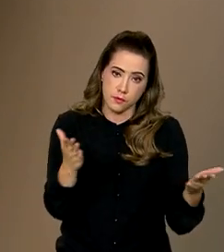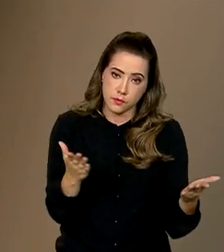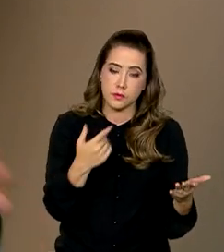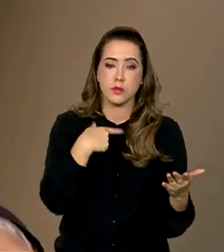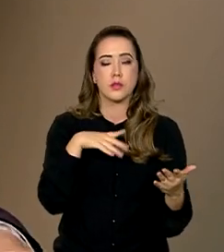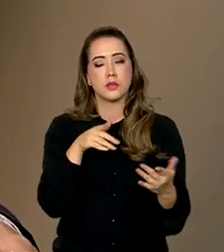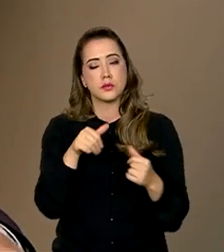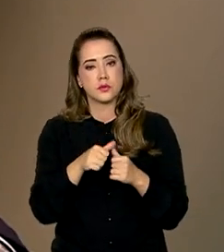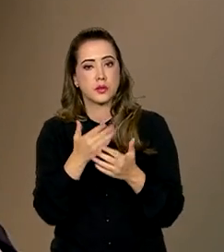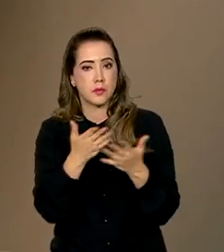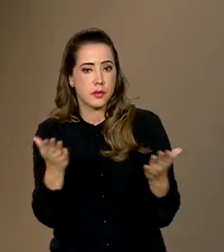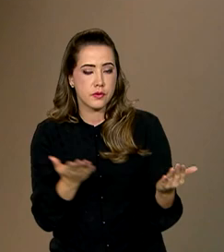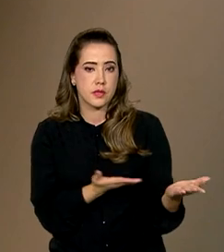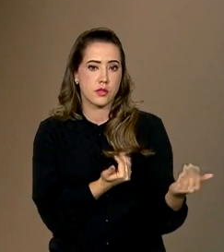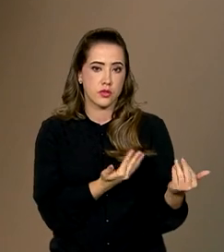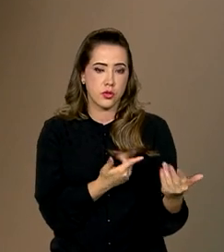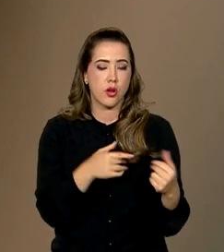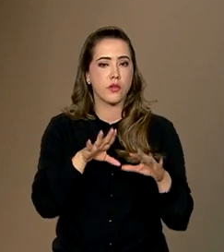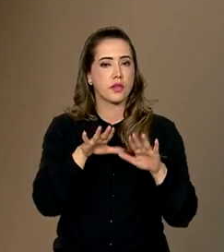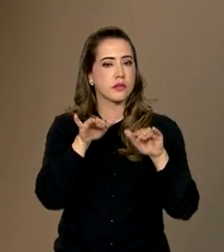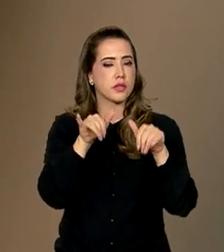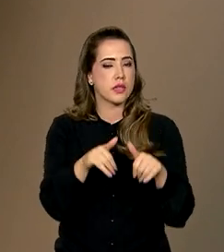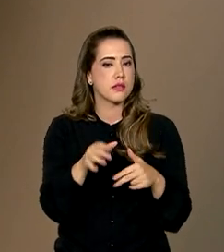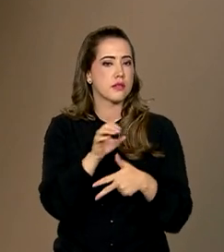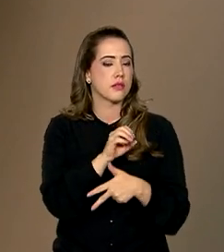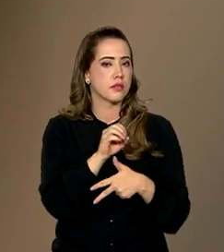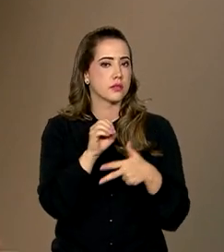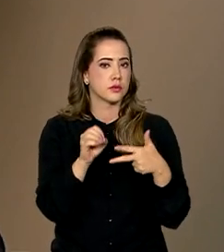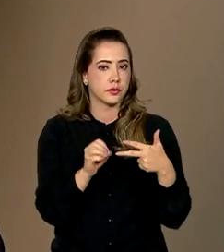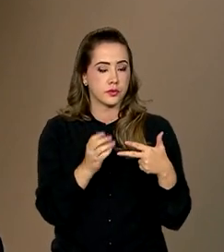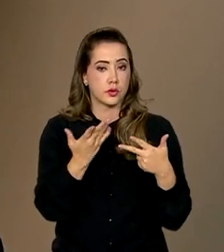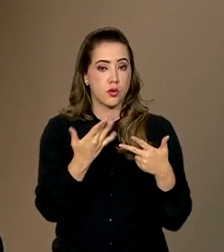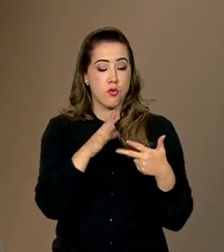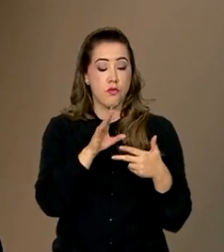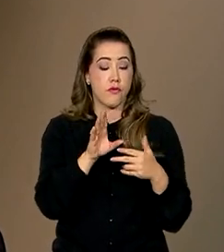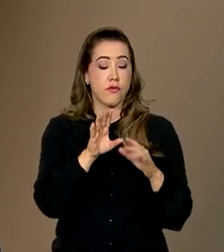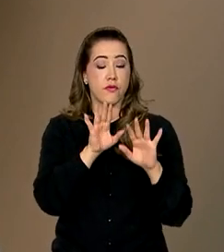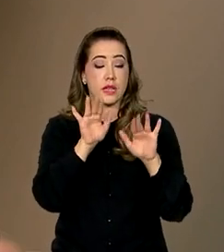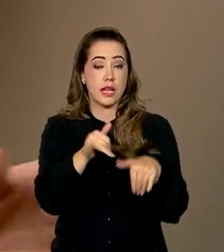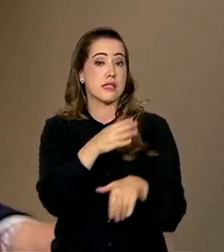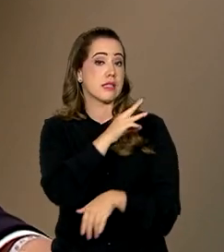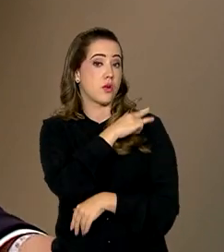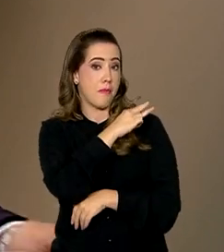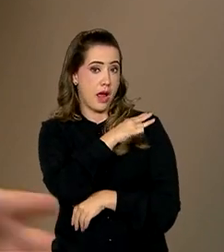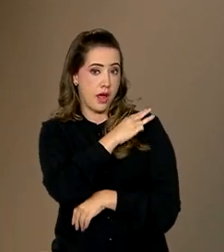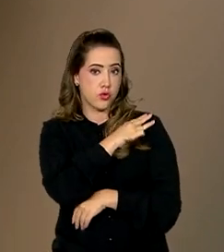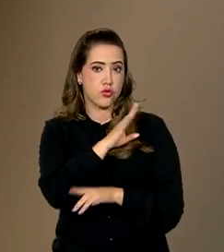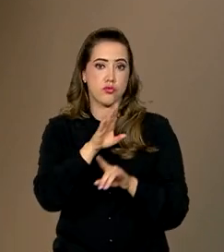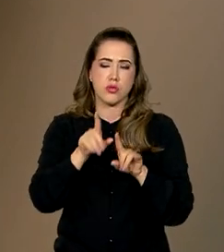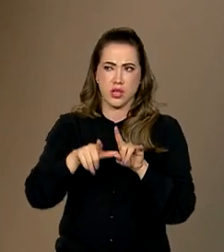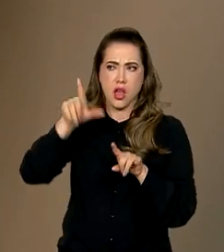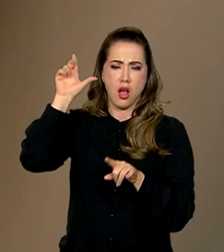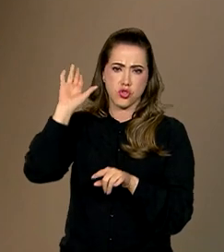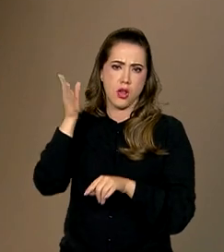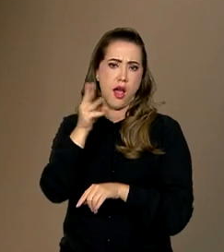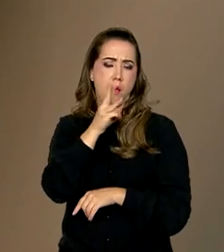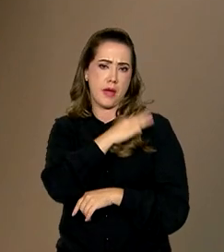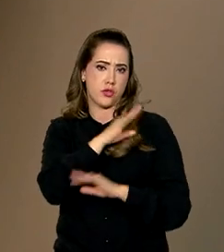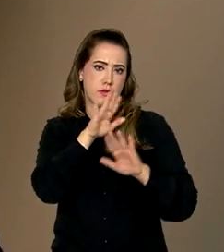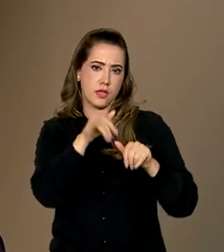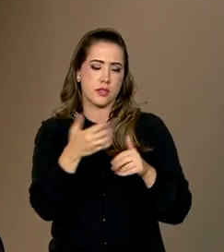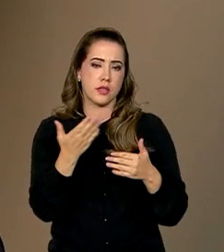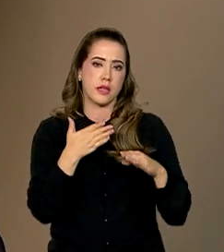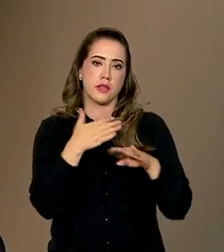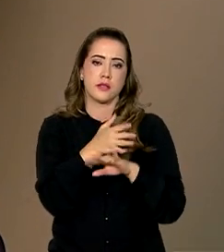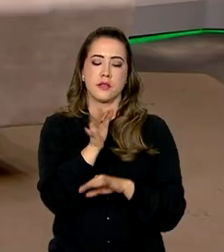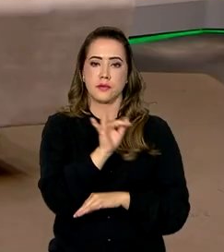existe para você, jovem, que está concluindo o ensino médio e para aquele que, mesmo já tendo concluído o ensino médio em anos anteriores, deseja o